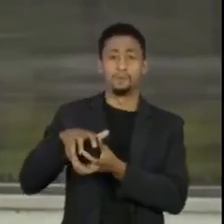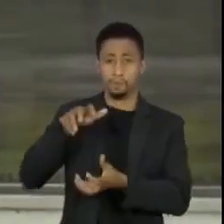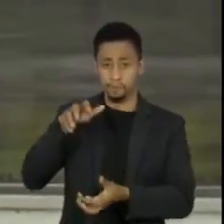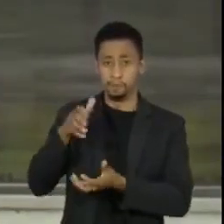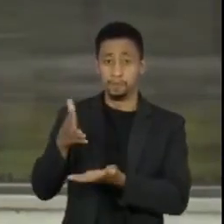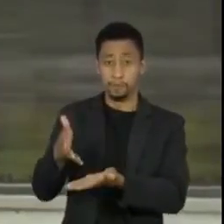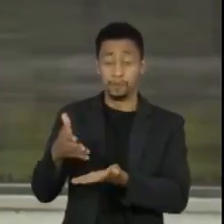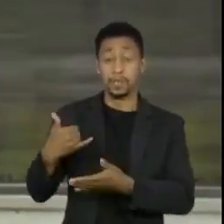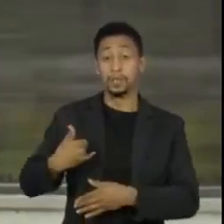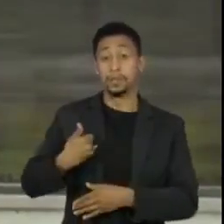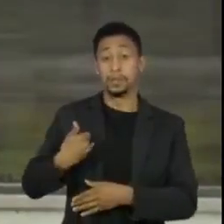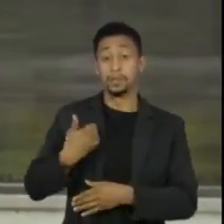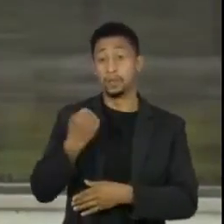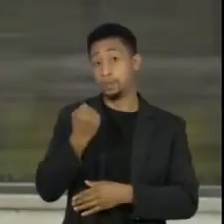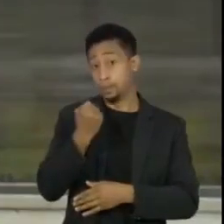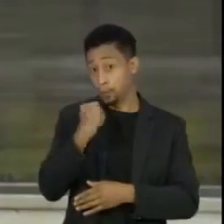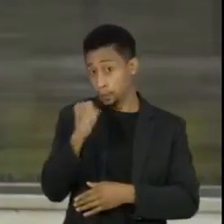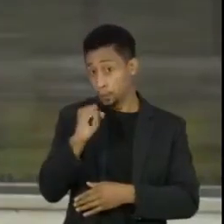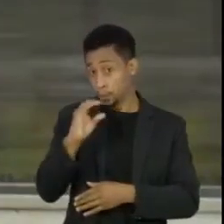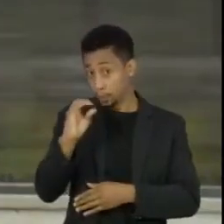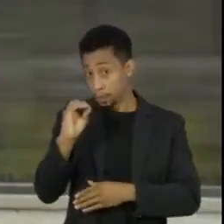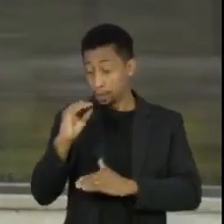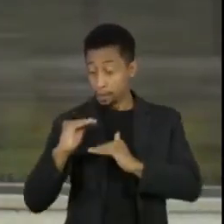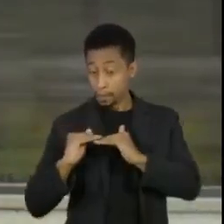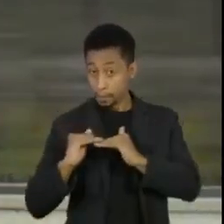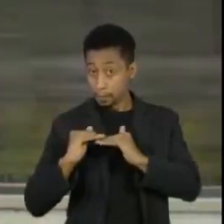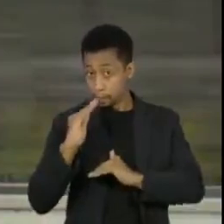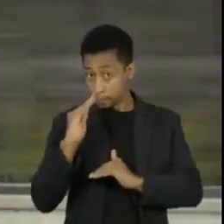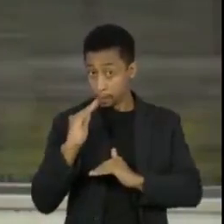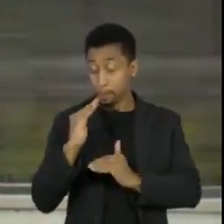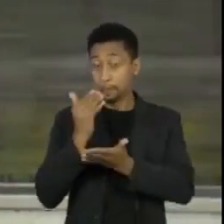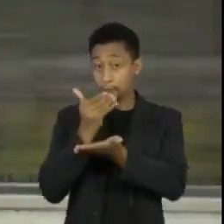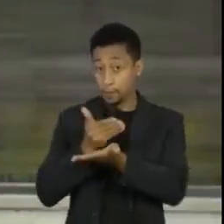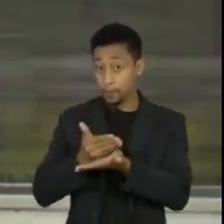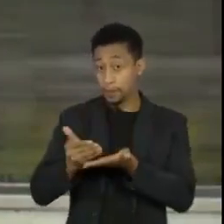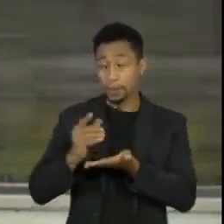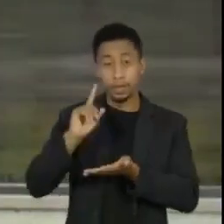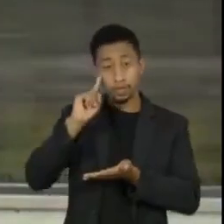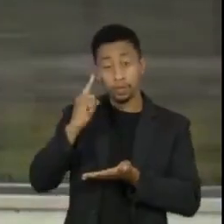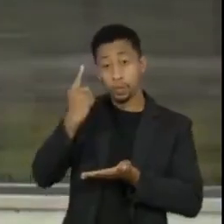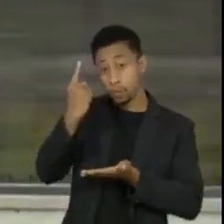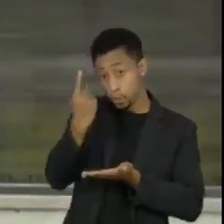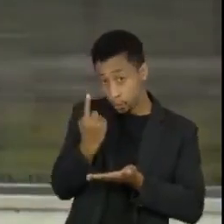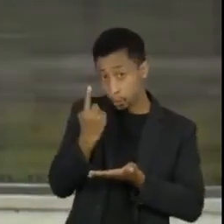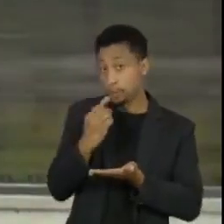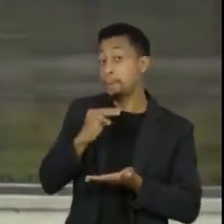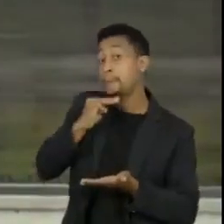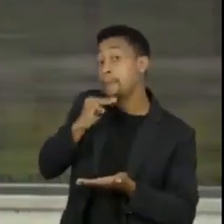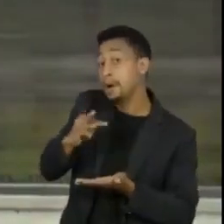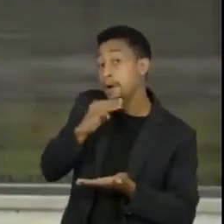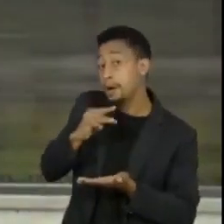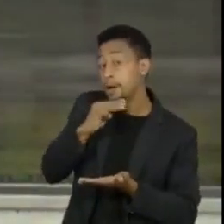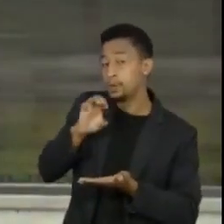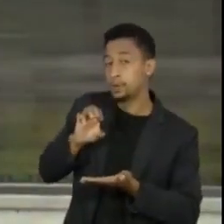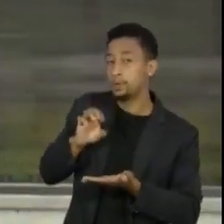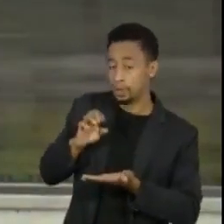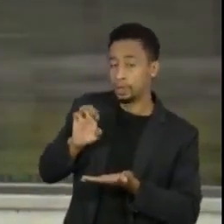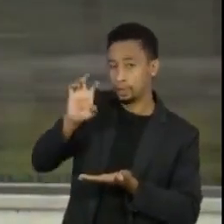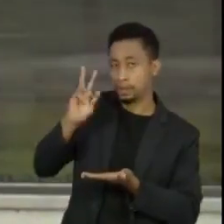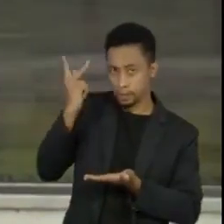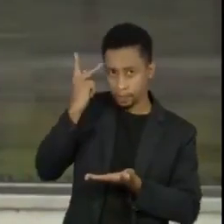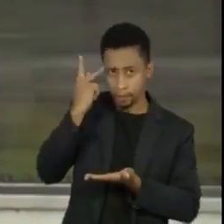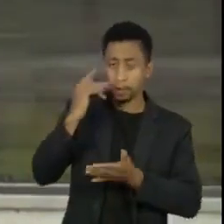idosos com mais de 80 anos vai começar no dia 1º de março aqui em São Paulo. Repetindo, a